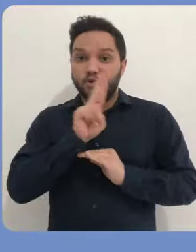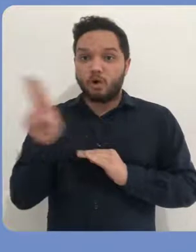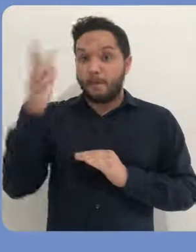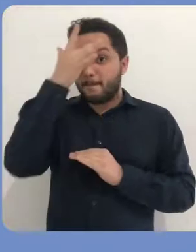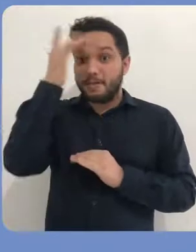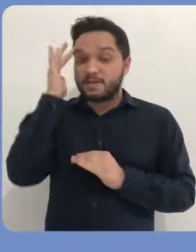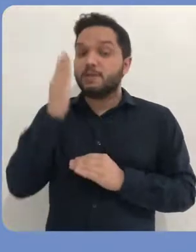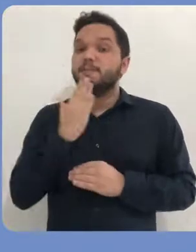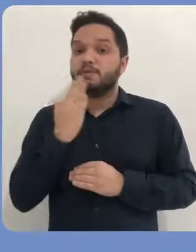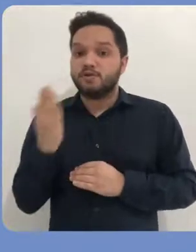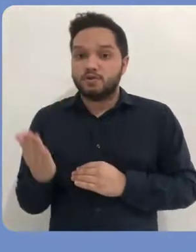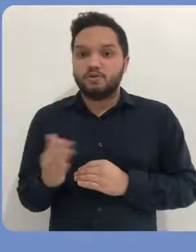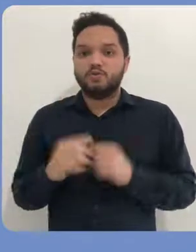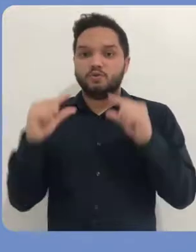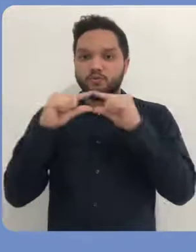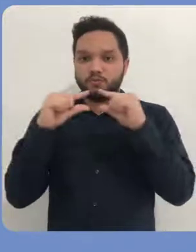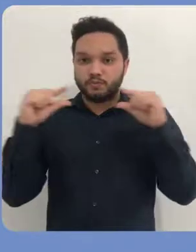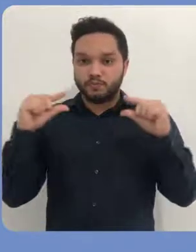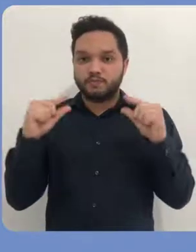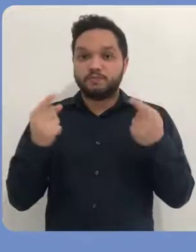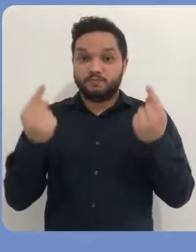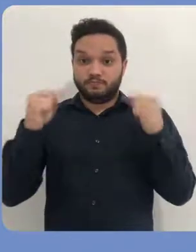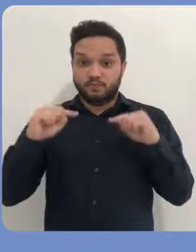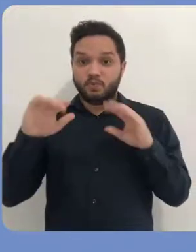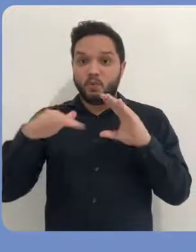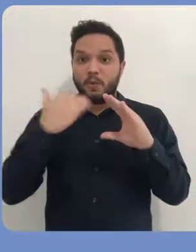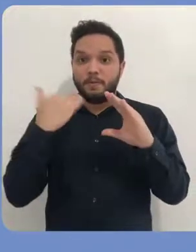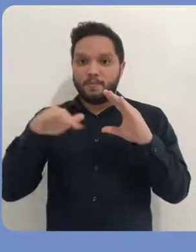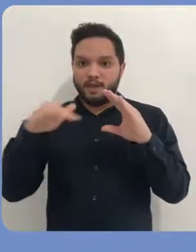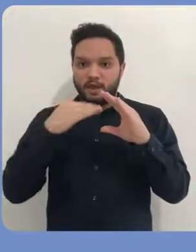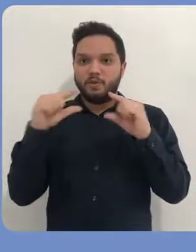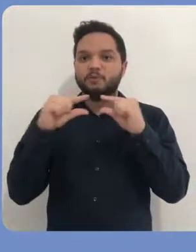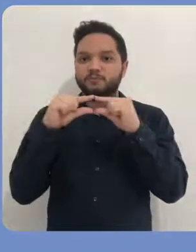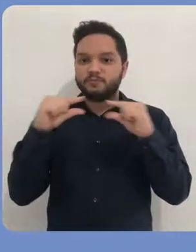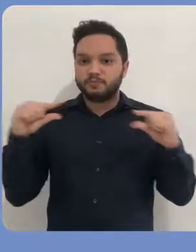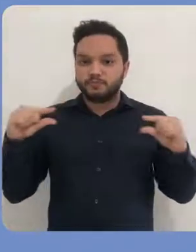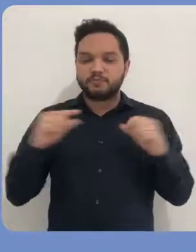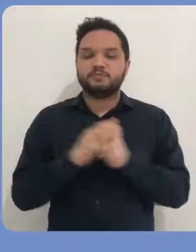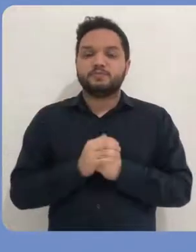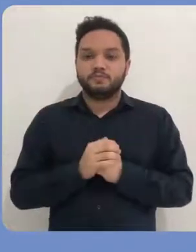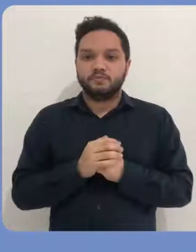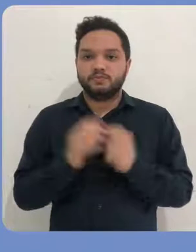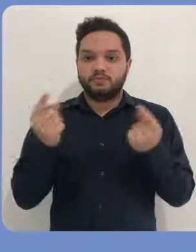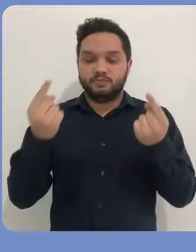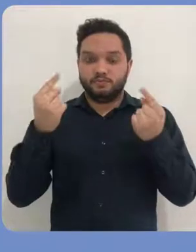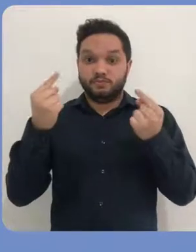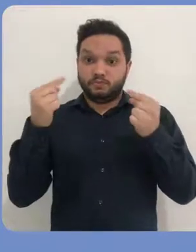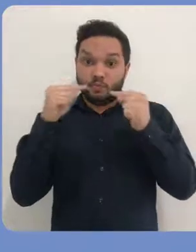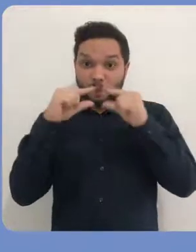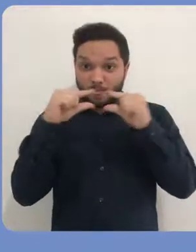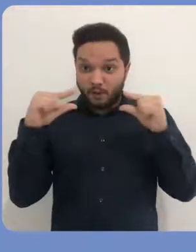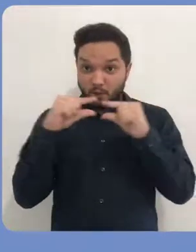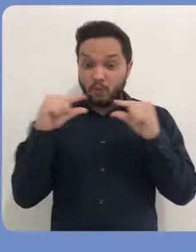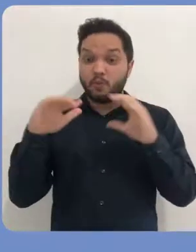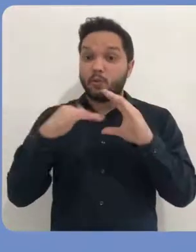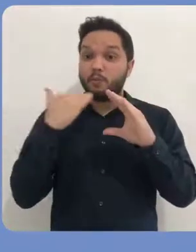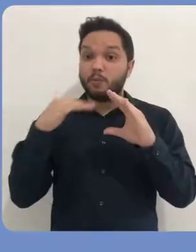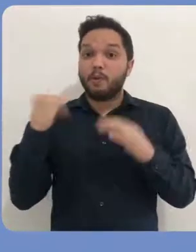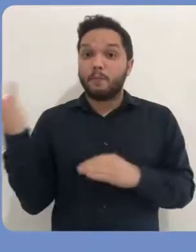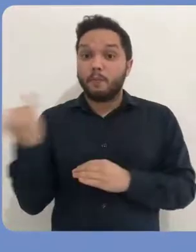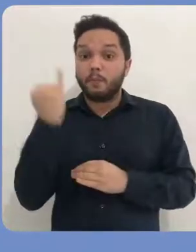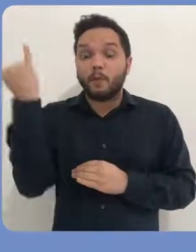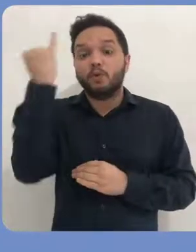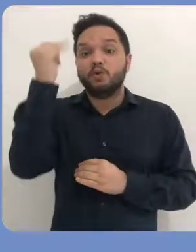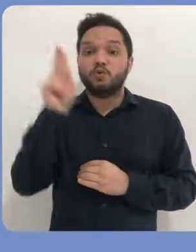nome de quem faz a solicitação, e-mail do solicitante. No campo de e-mail, pessoal, é